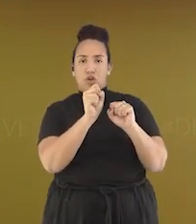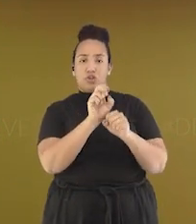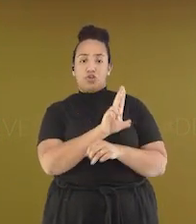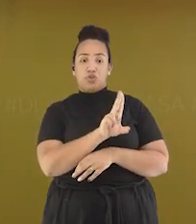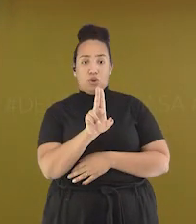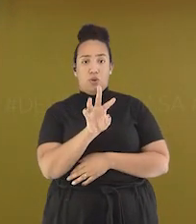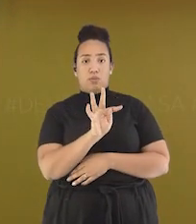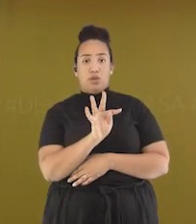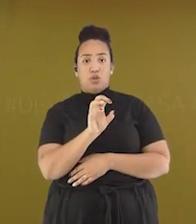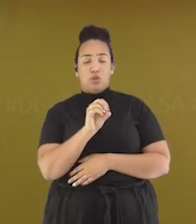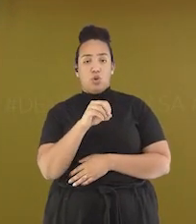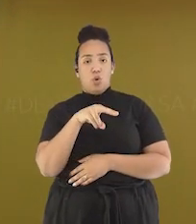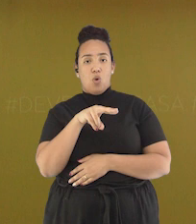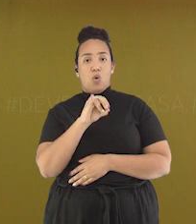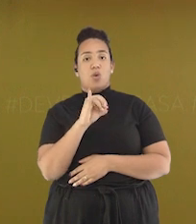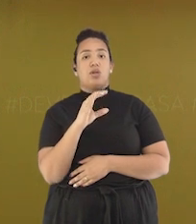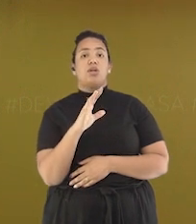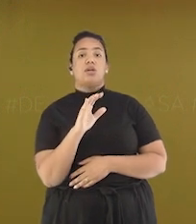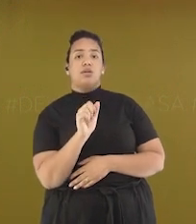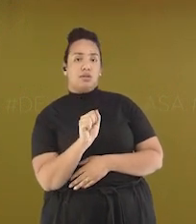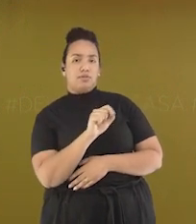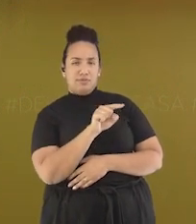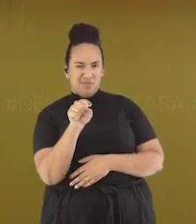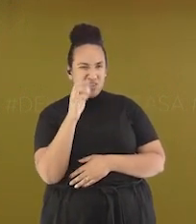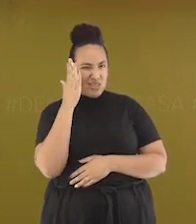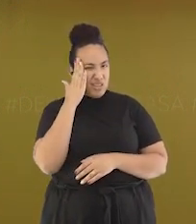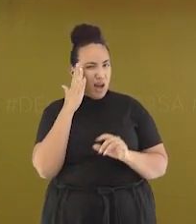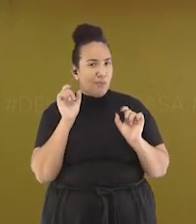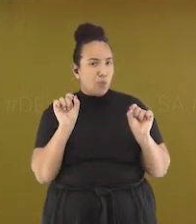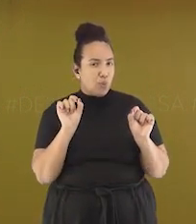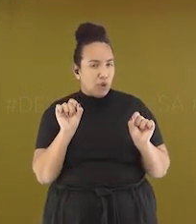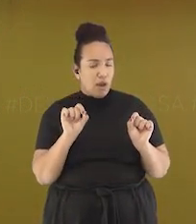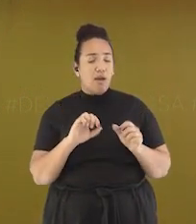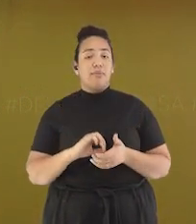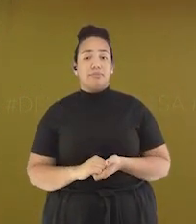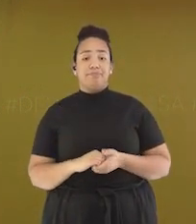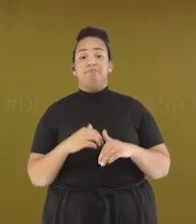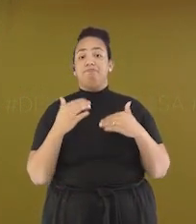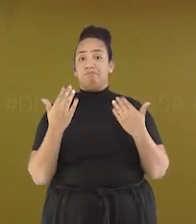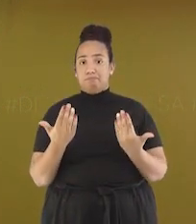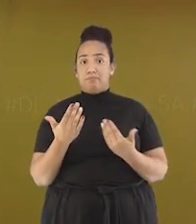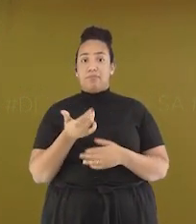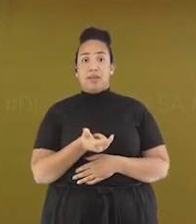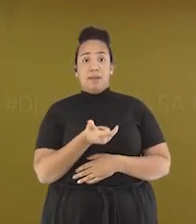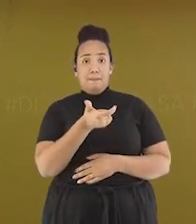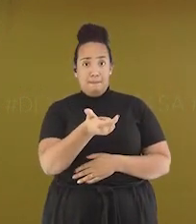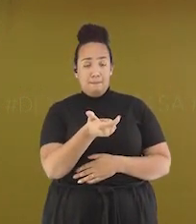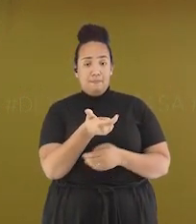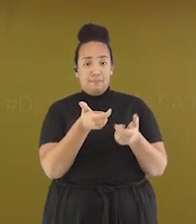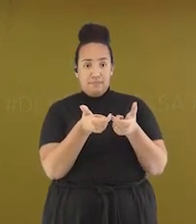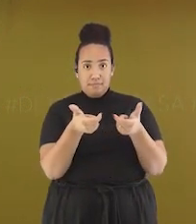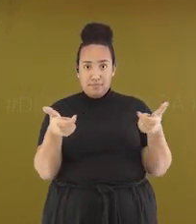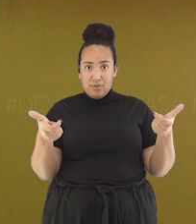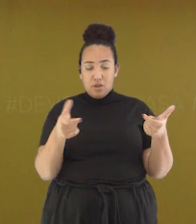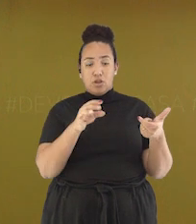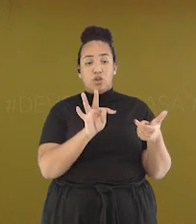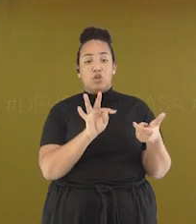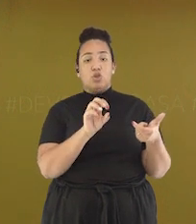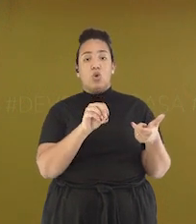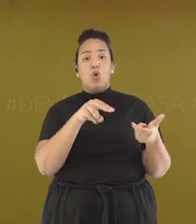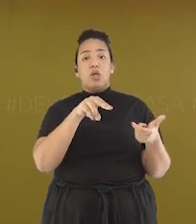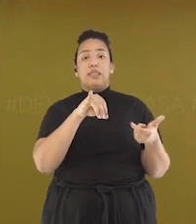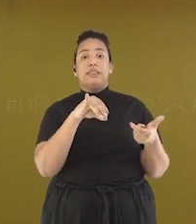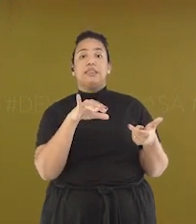tônica? O que é sílaba tônica? A sílaba tônica é a sílaba emitida com mais ênfase,